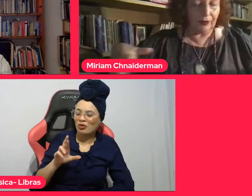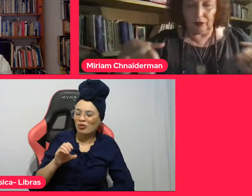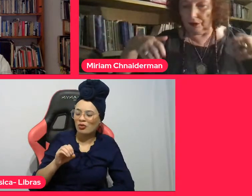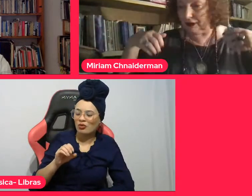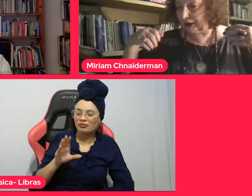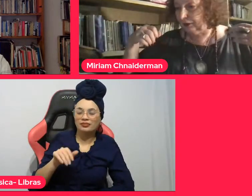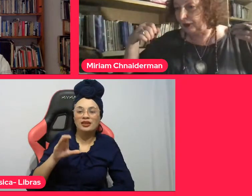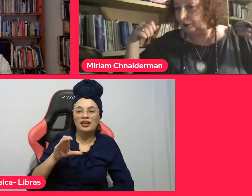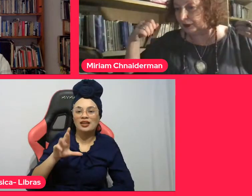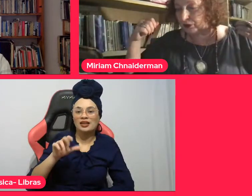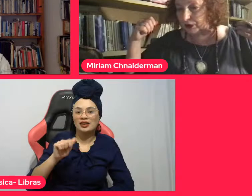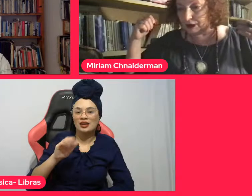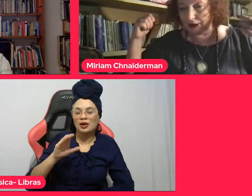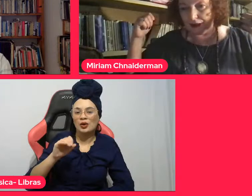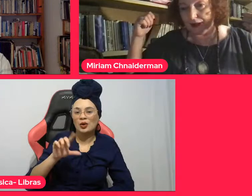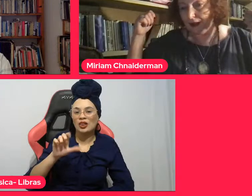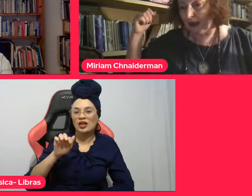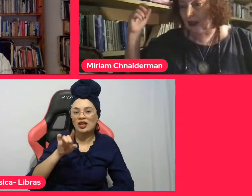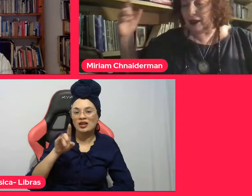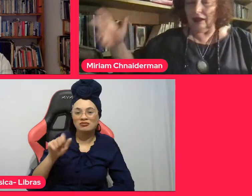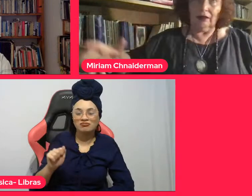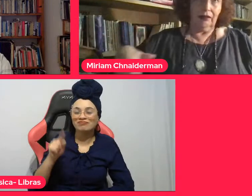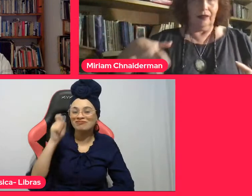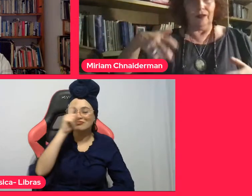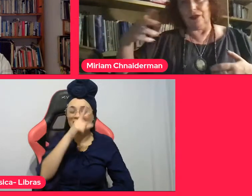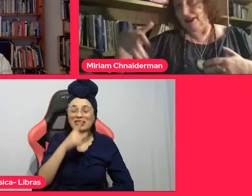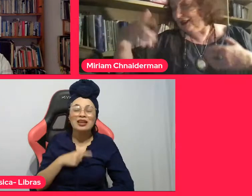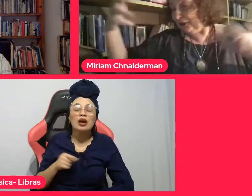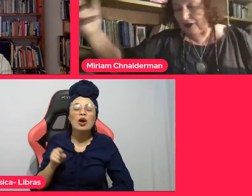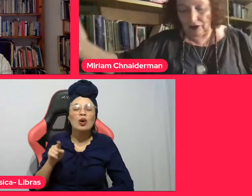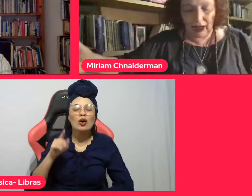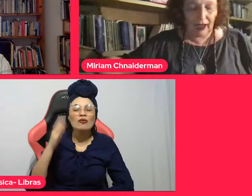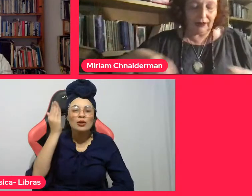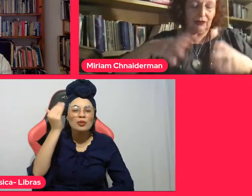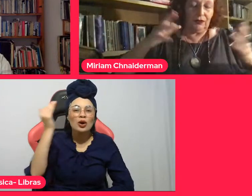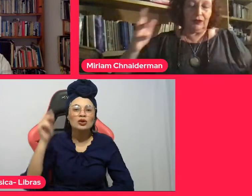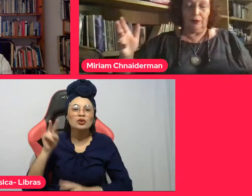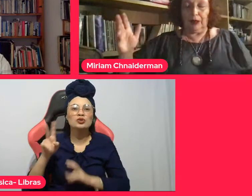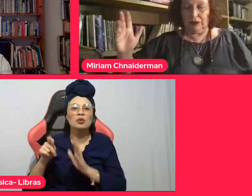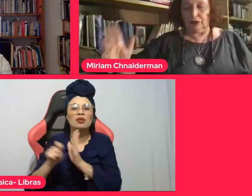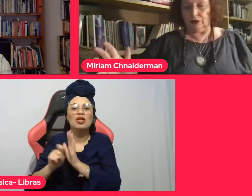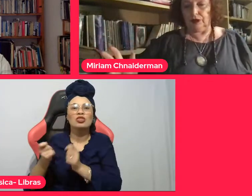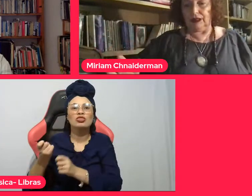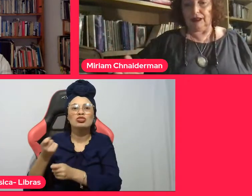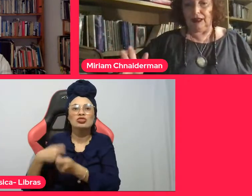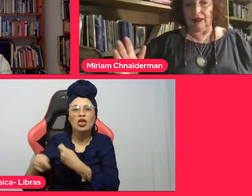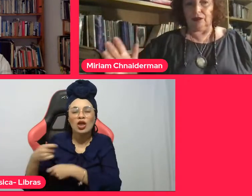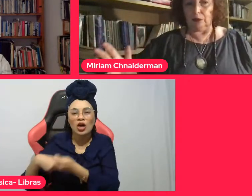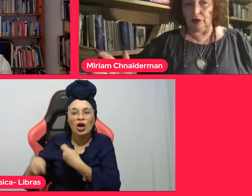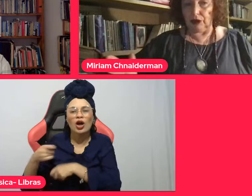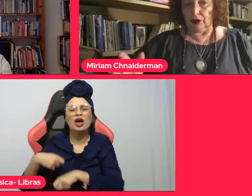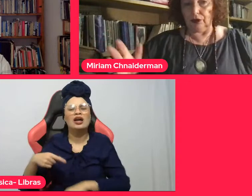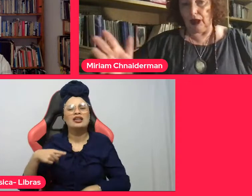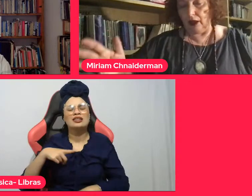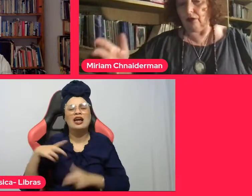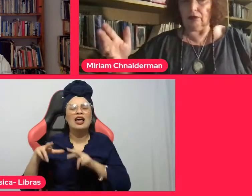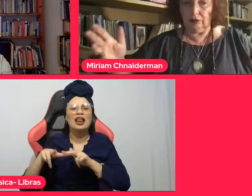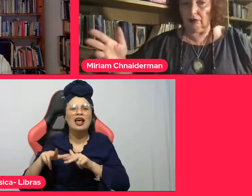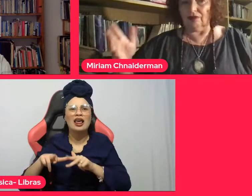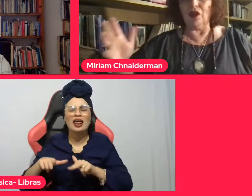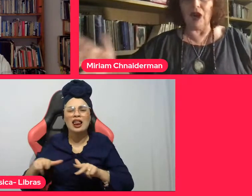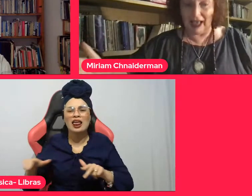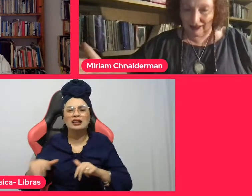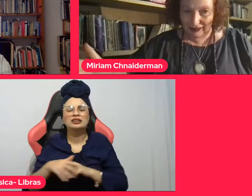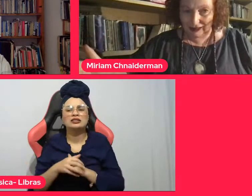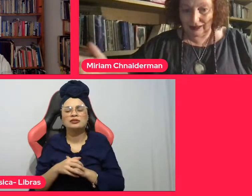tráfico, você vê pessoas desfiguradas, mas você chega no museu e é